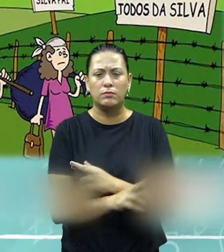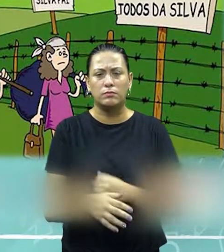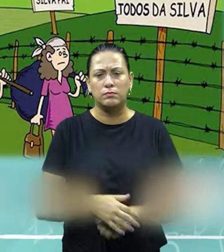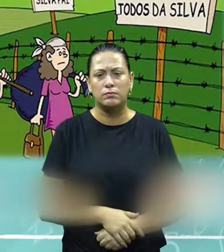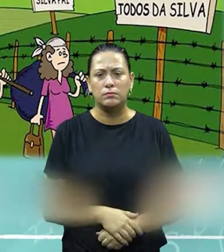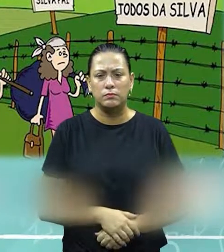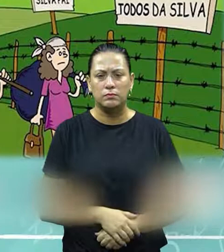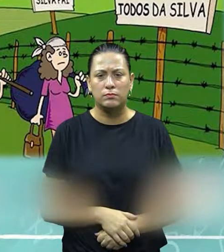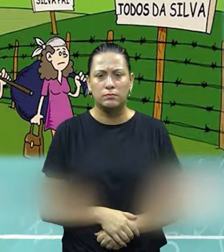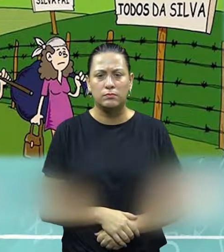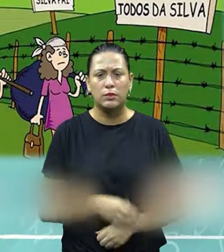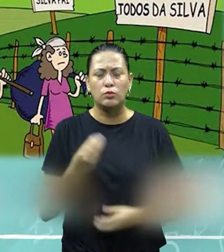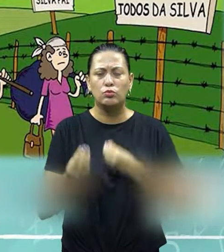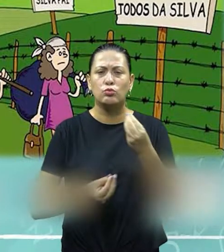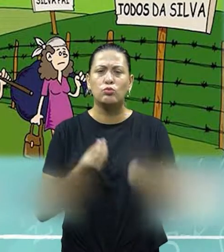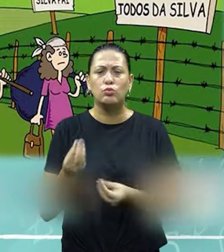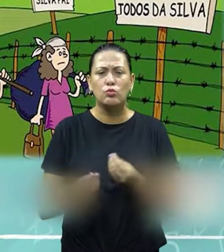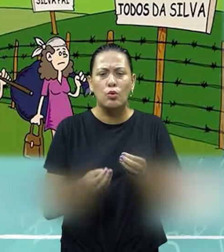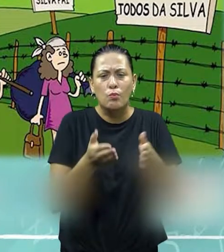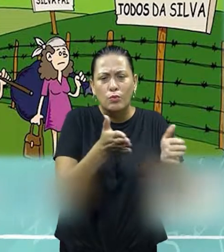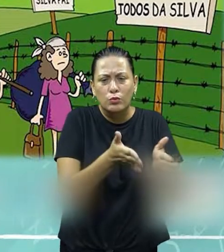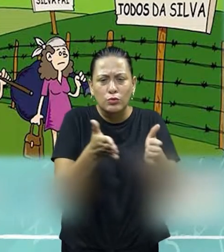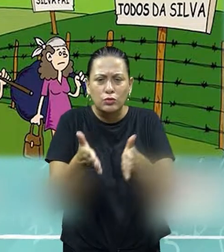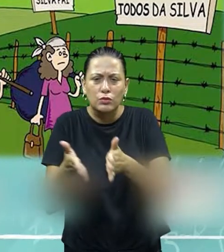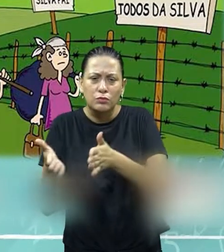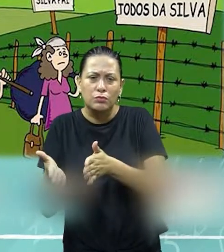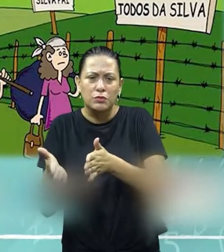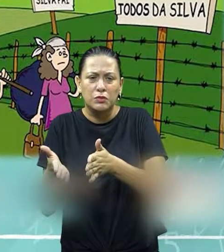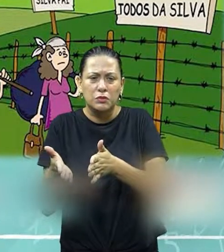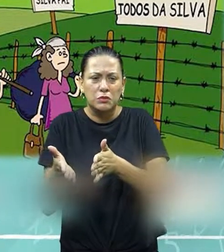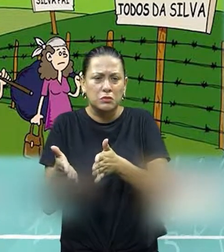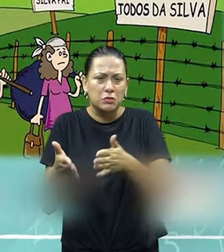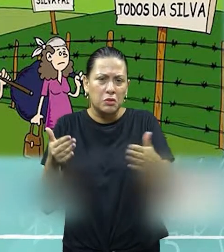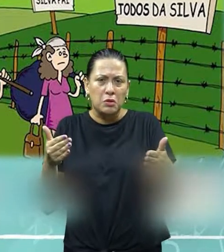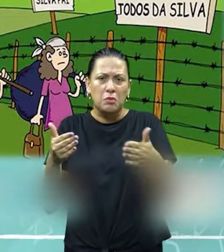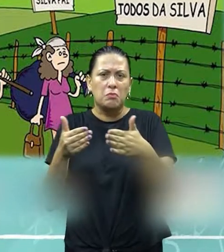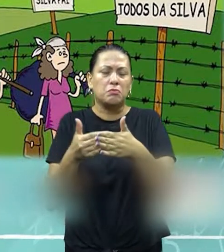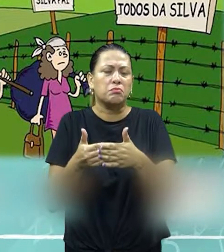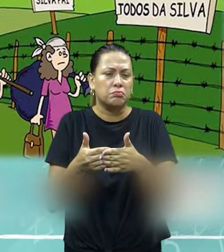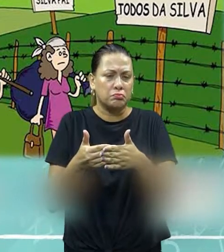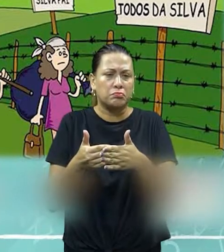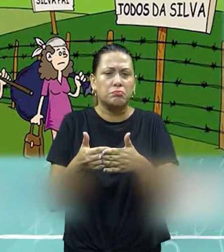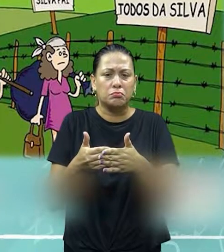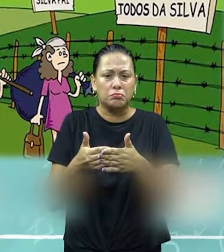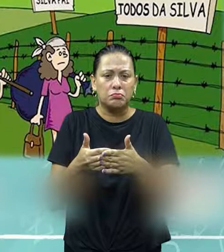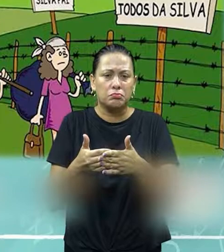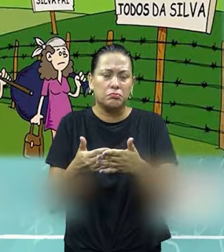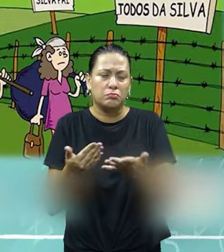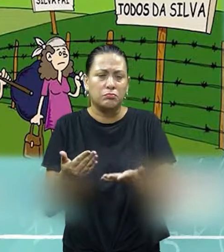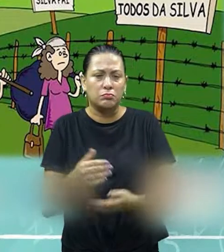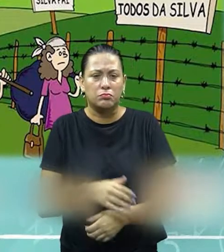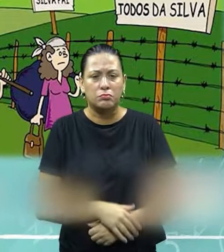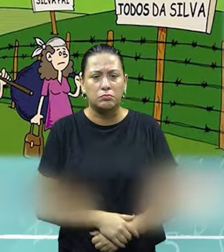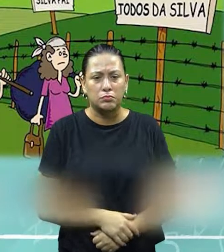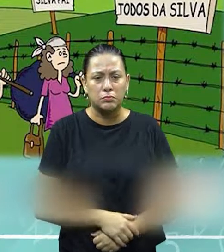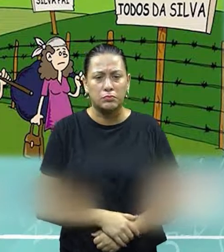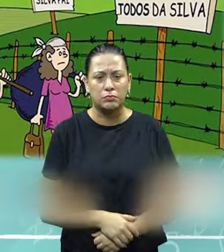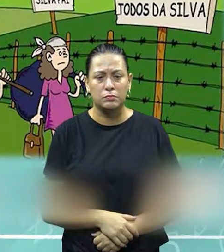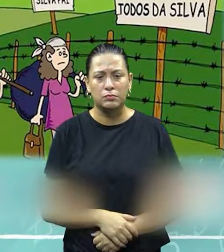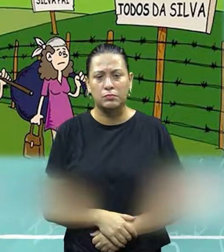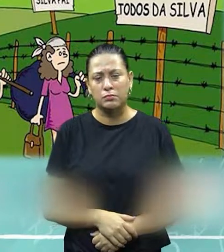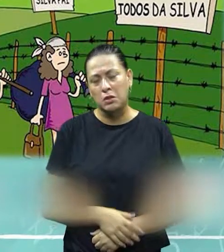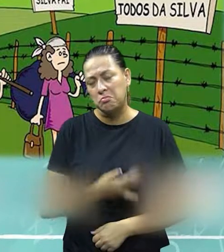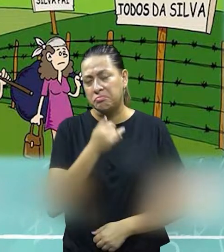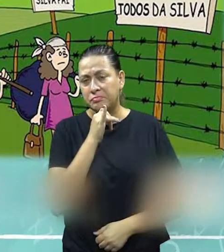a como dividir algo limitado. Então, é algo limitado. O nós